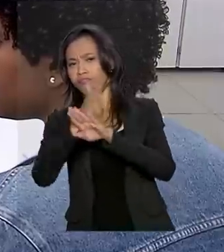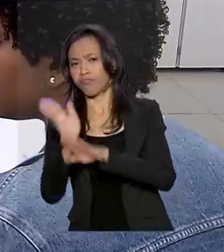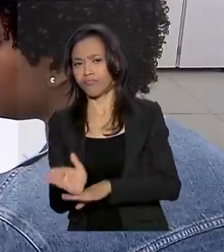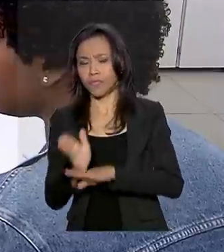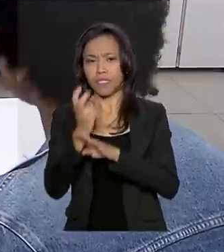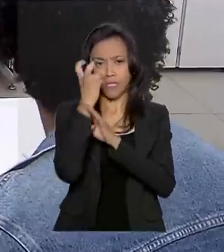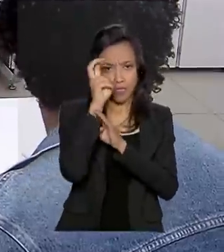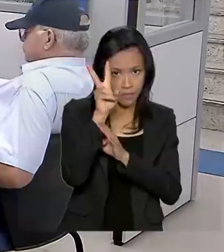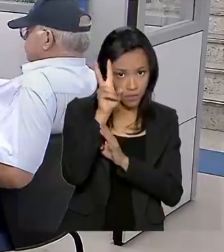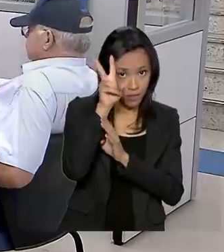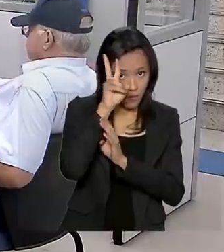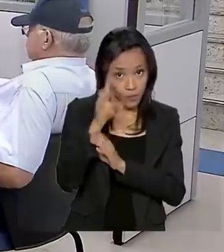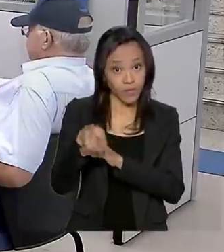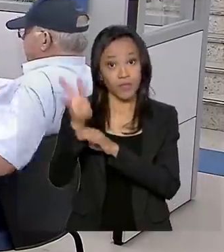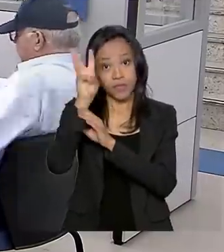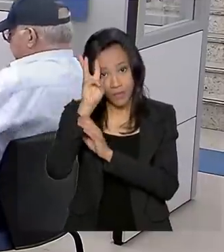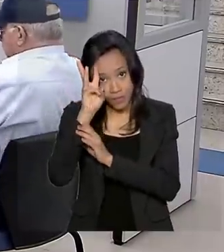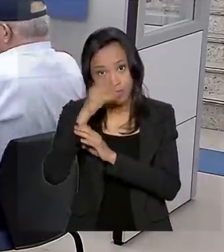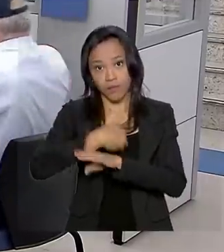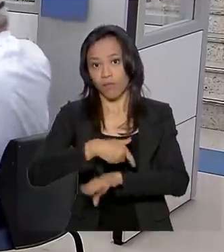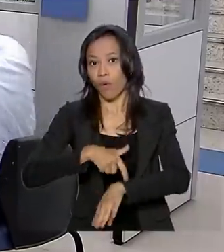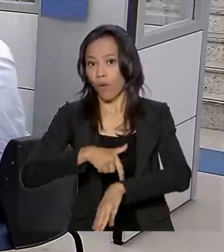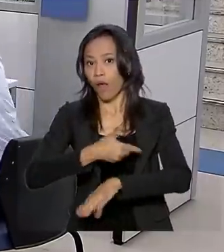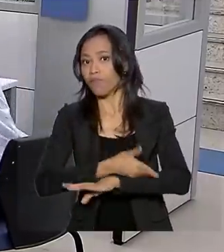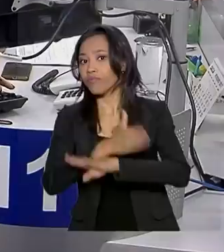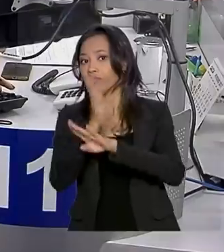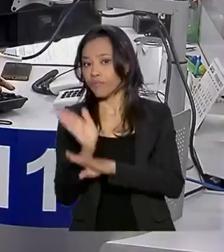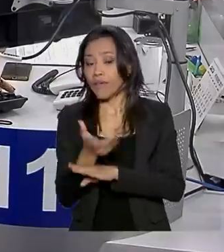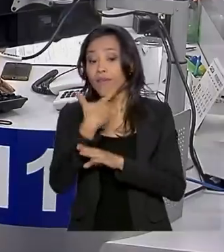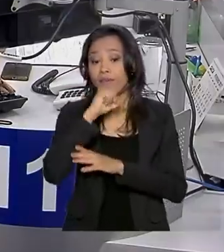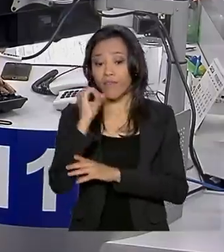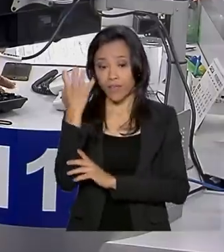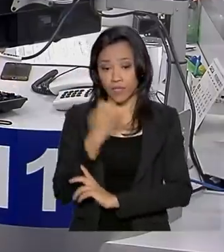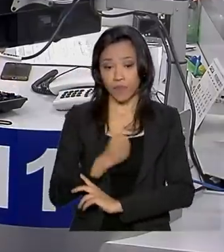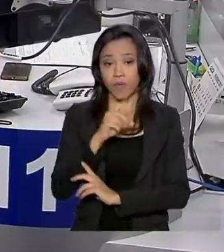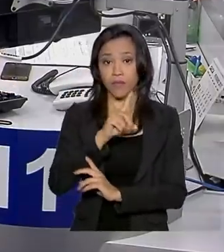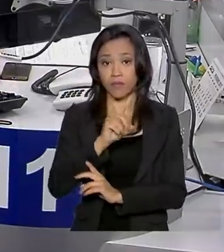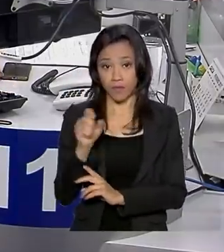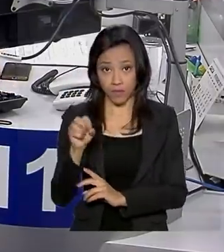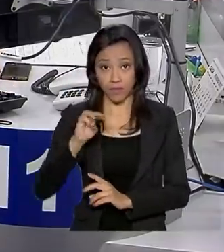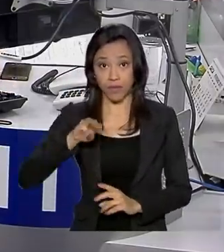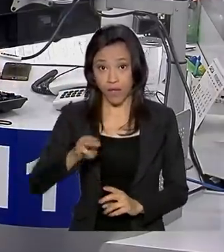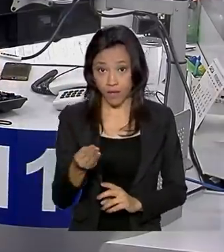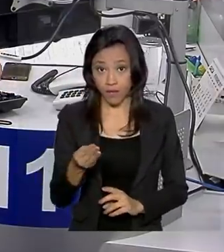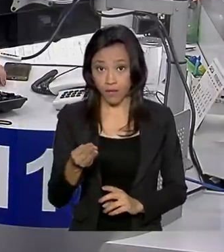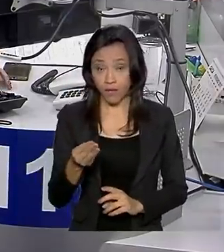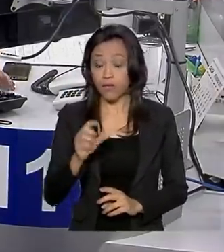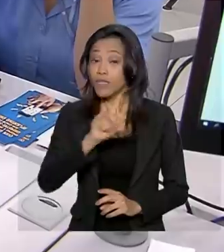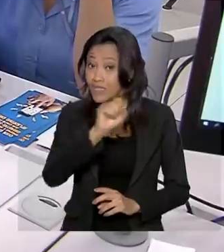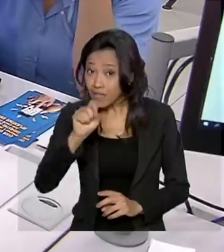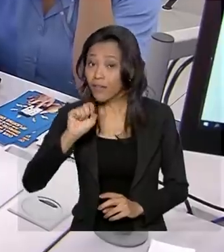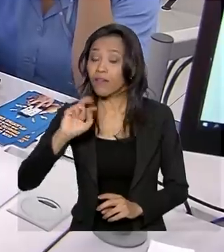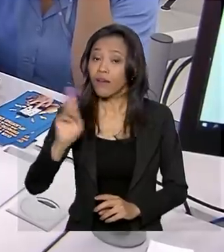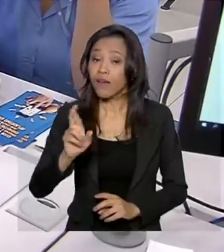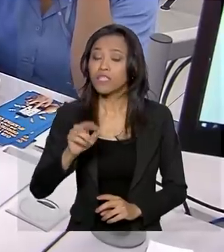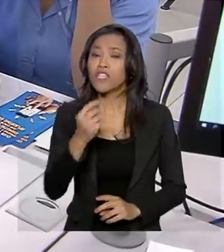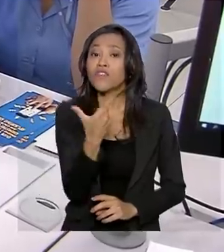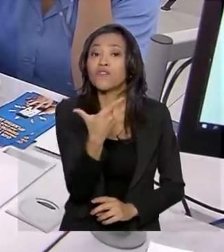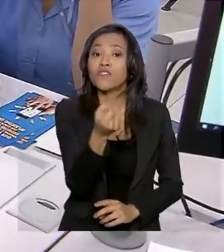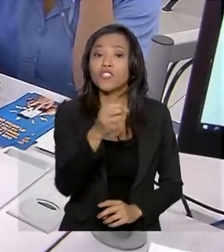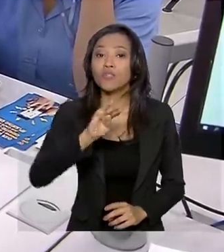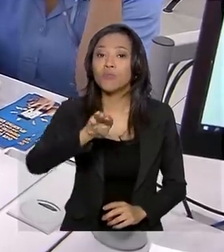e terça-feiras. E para quem vai receber até R$ 100, cerca de 20 milhões de brasileiros, o atendimento será